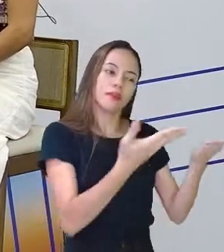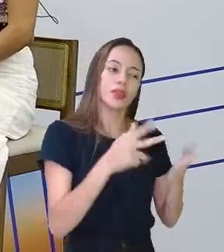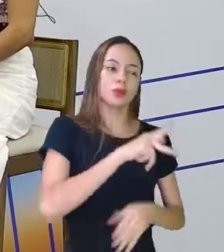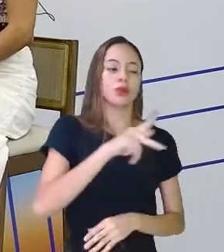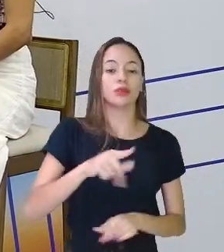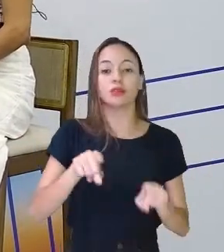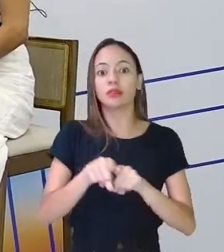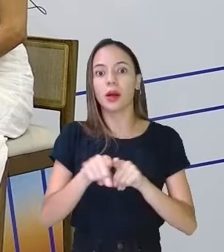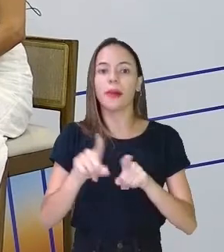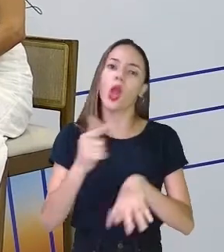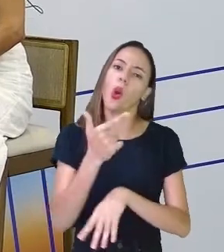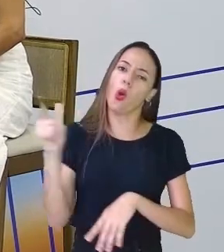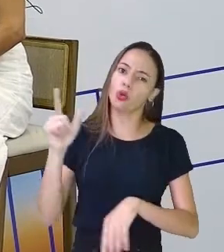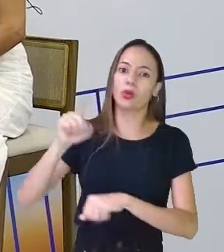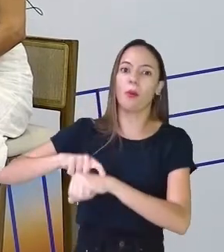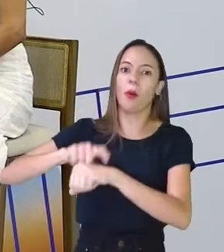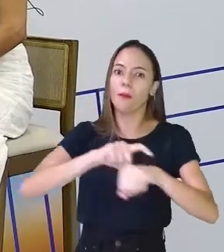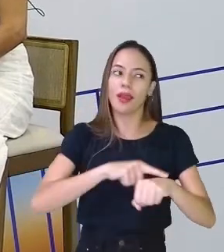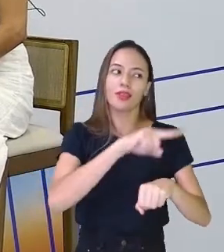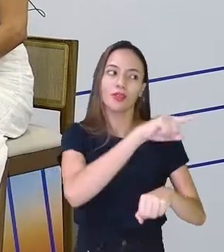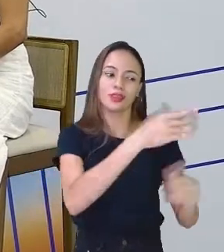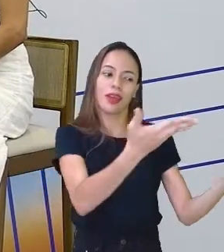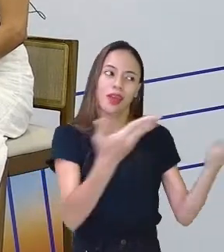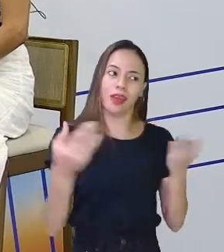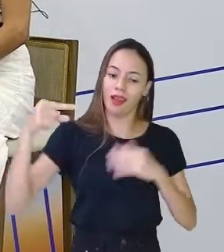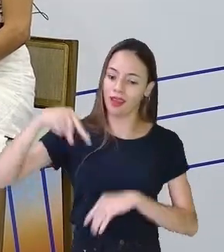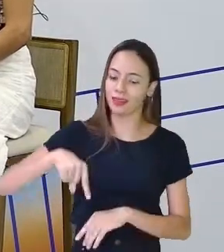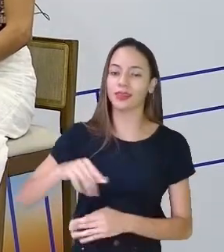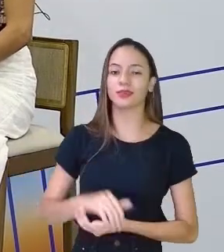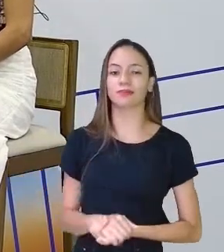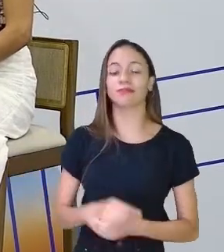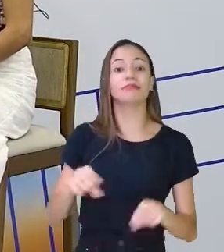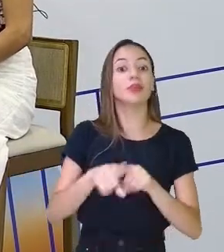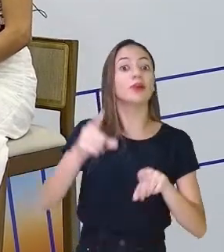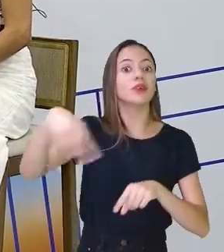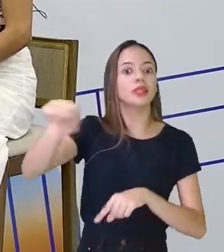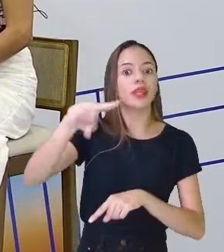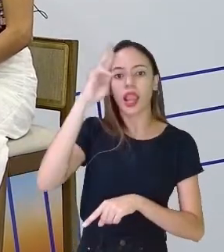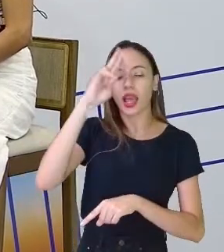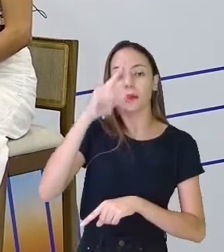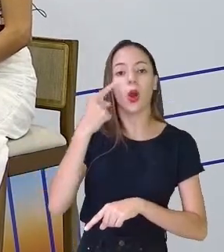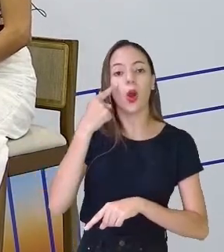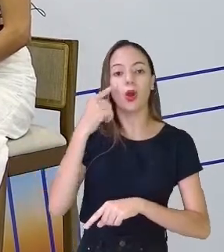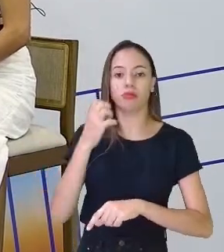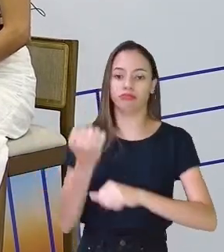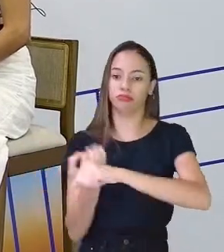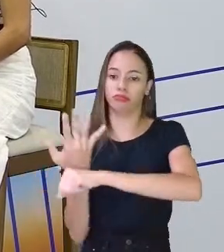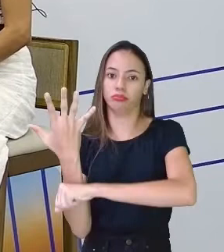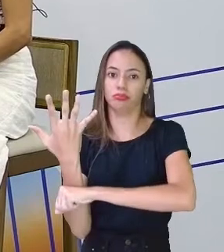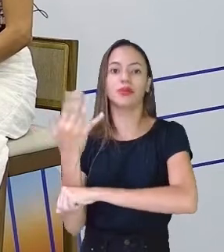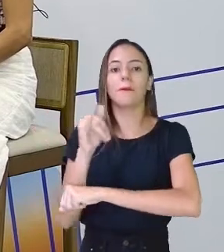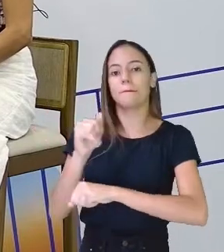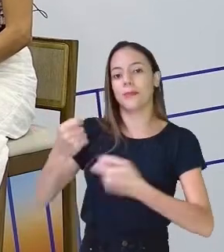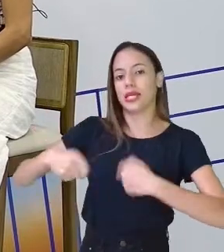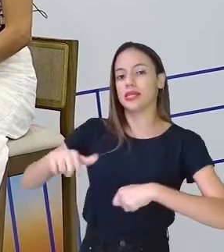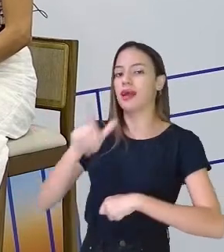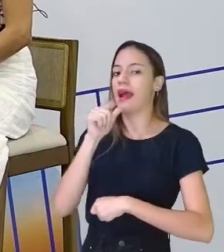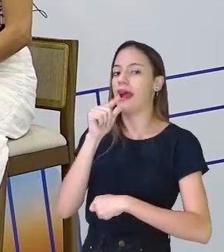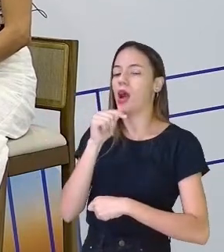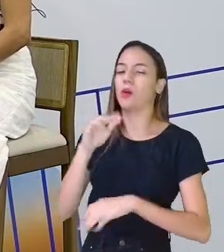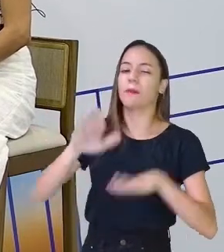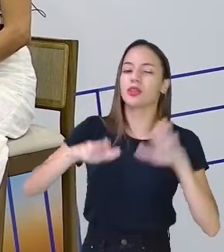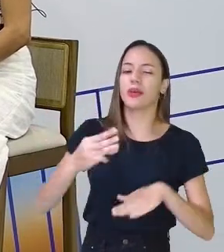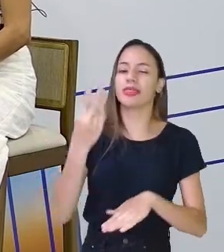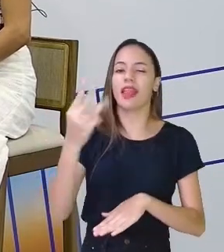E que haverão outras próximas vezes, Isso. E lembrem de aguar as suas plantas, certo? Duas ou três vezes